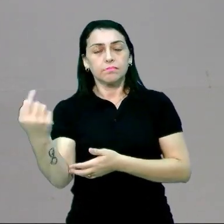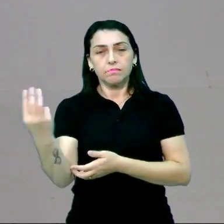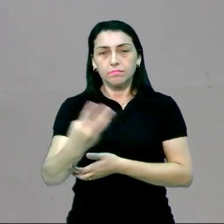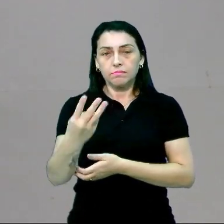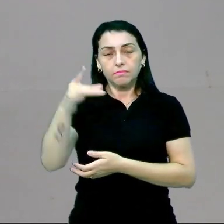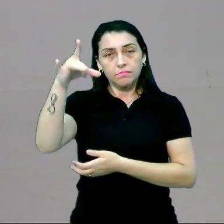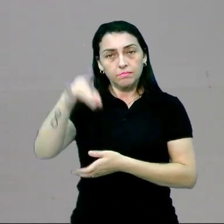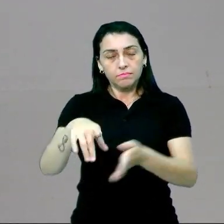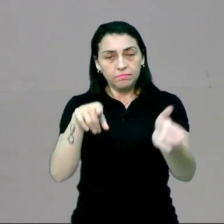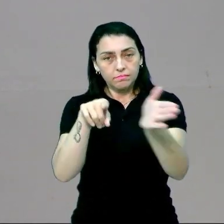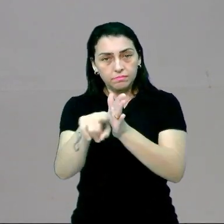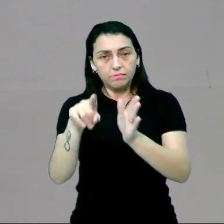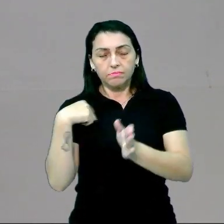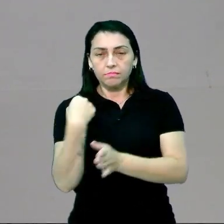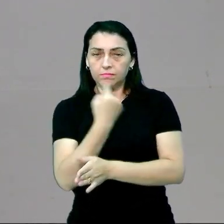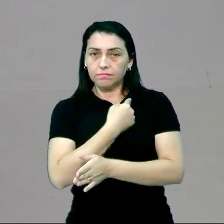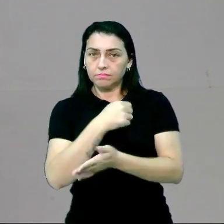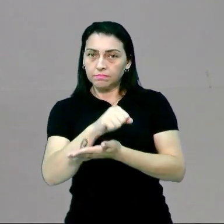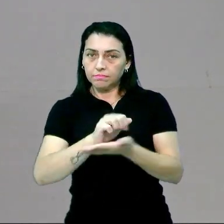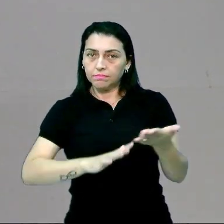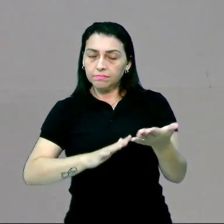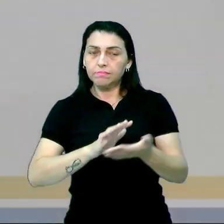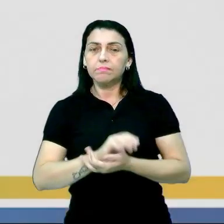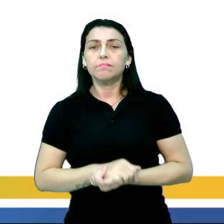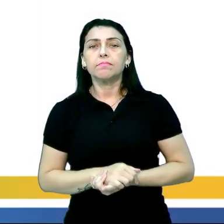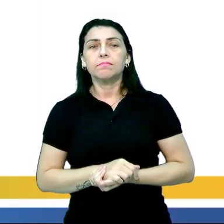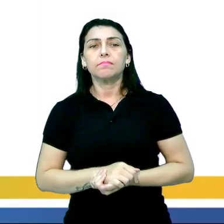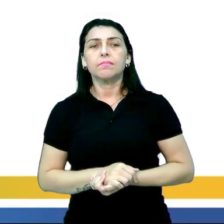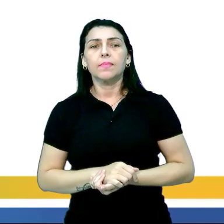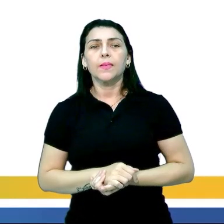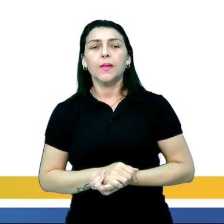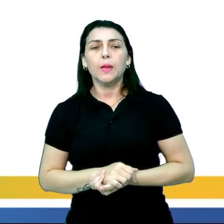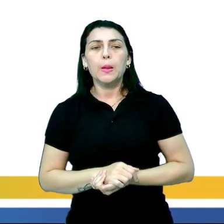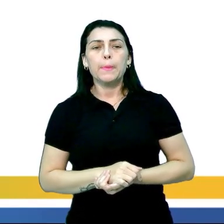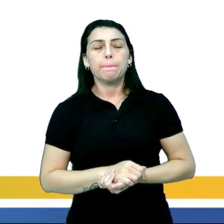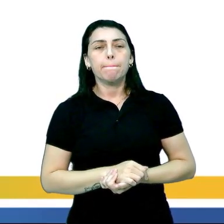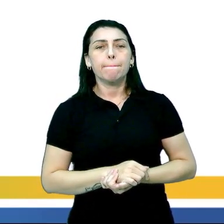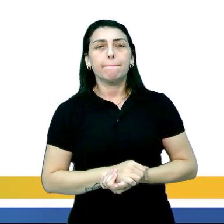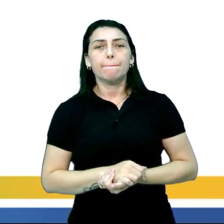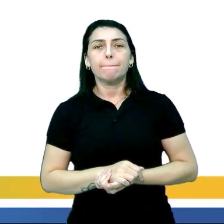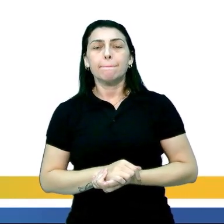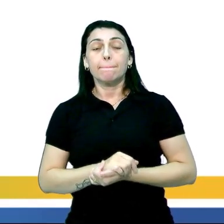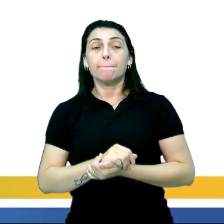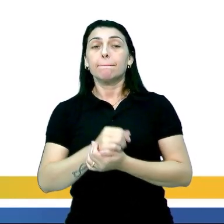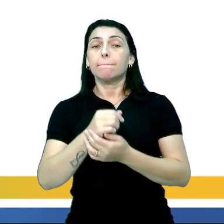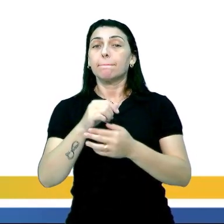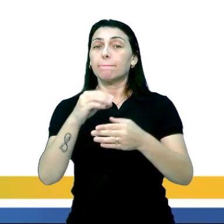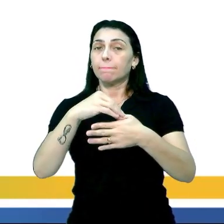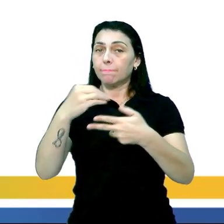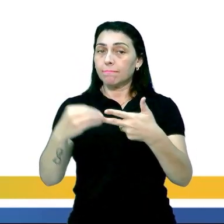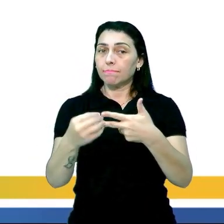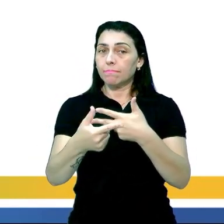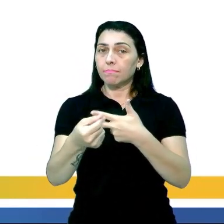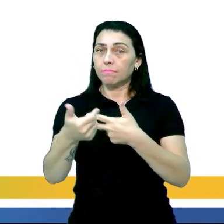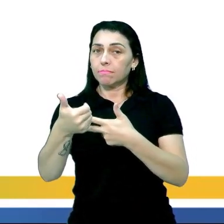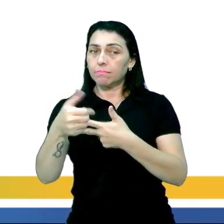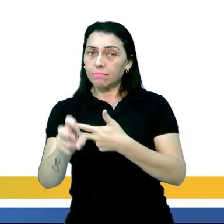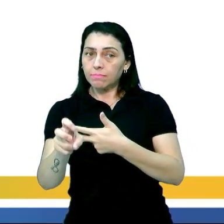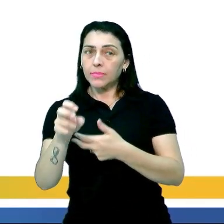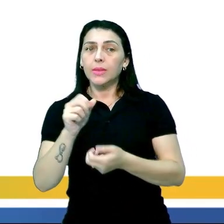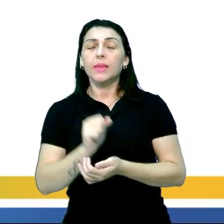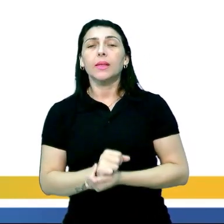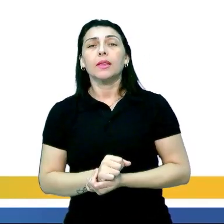terceira e última questão do nosso Exercitando. E esta questão esteve no Enem de 2015.